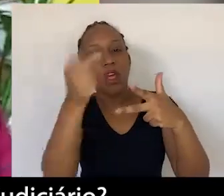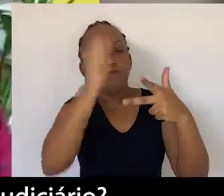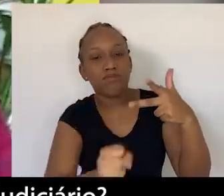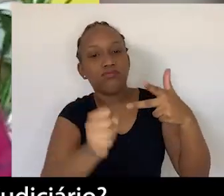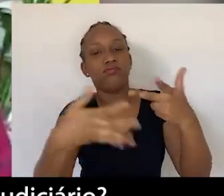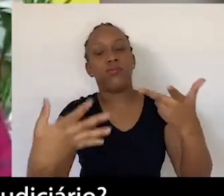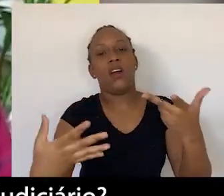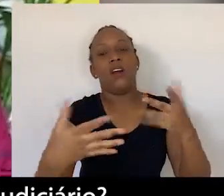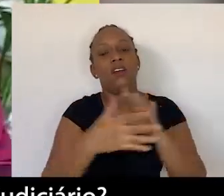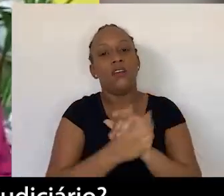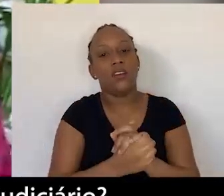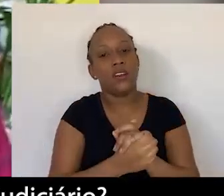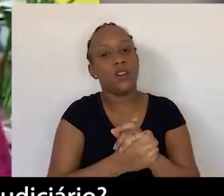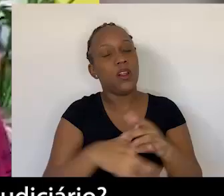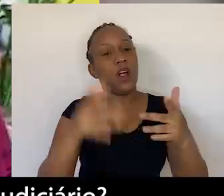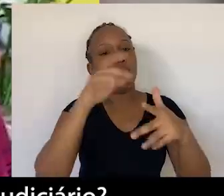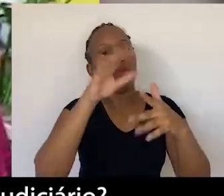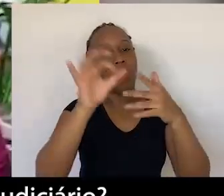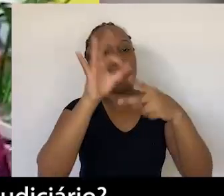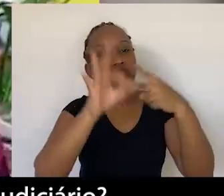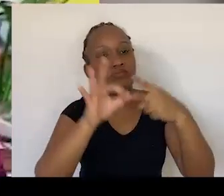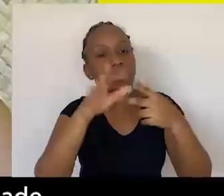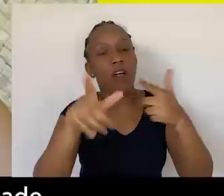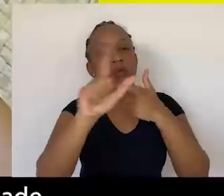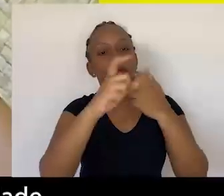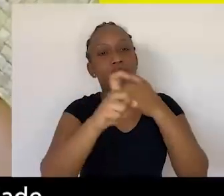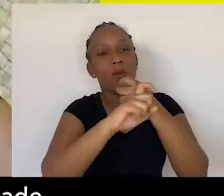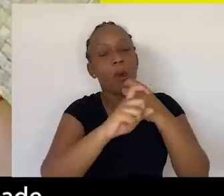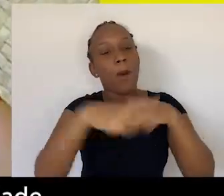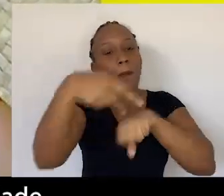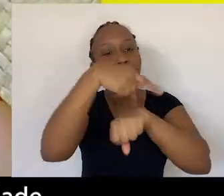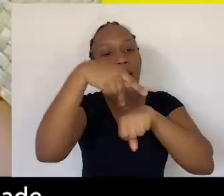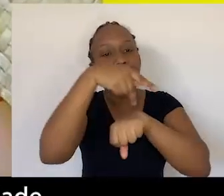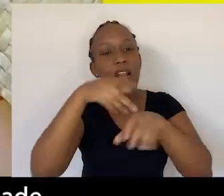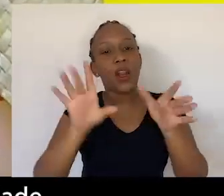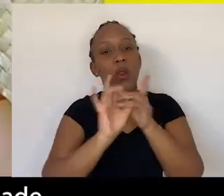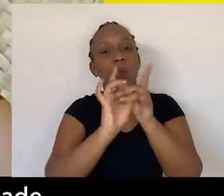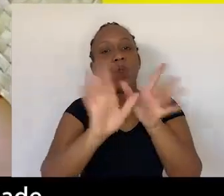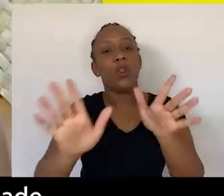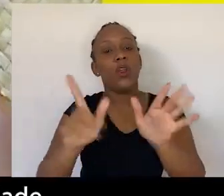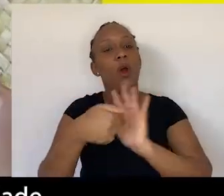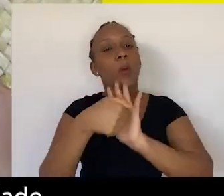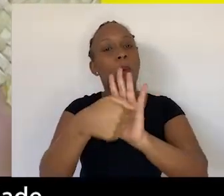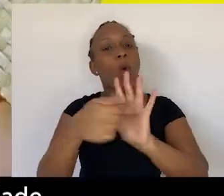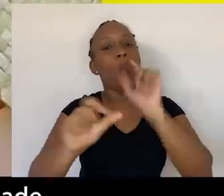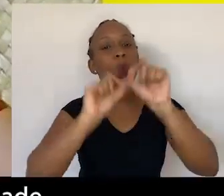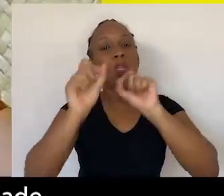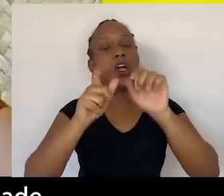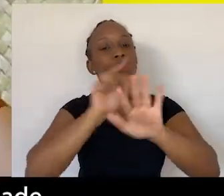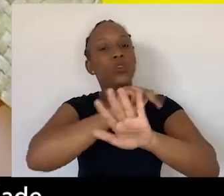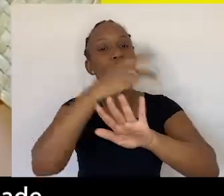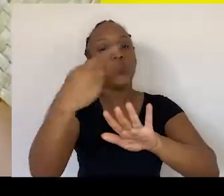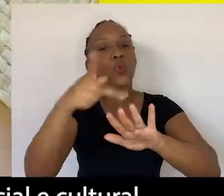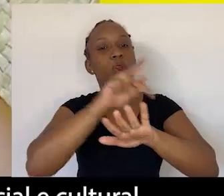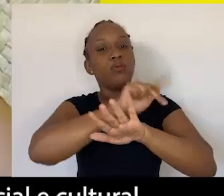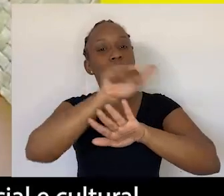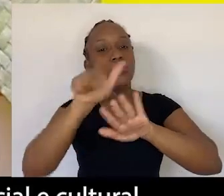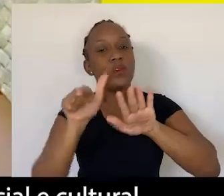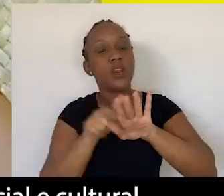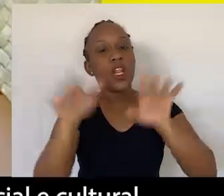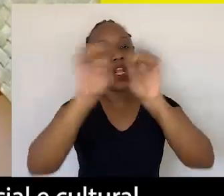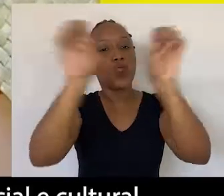legislativo e no judiciário? Um país democrático reflete a sua diversidade